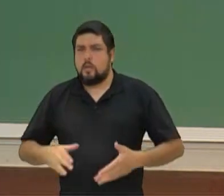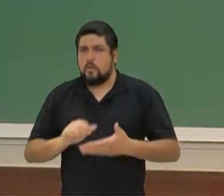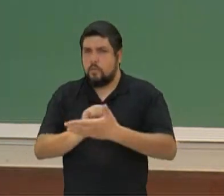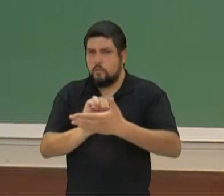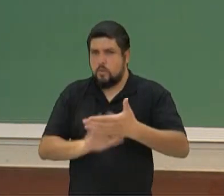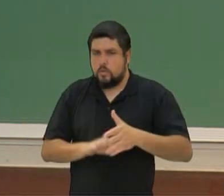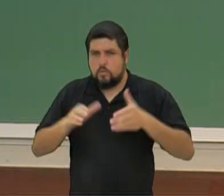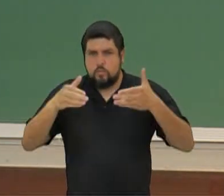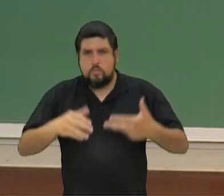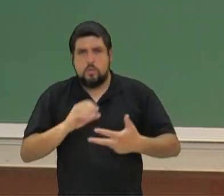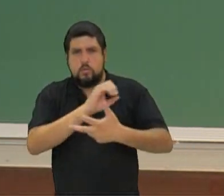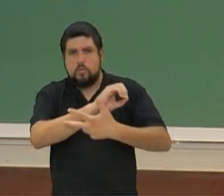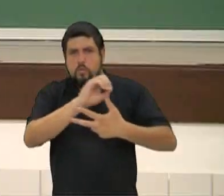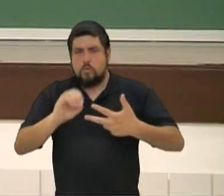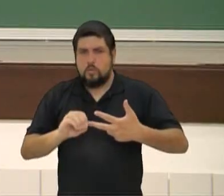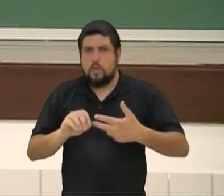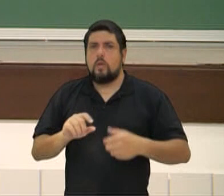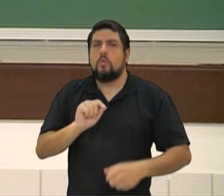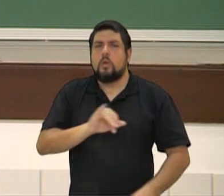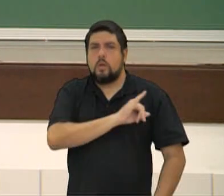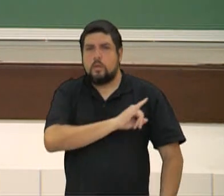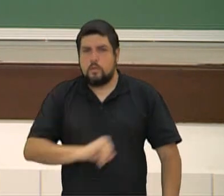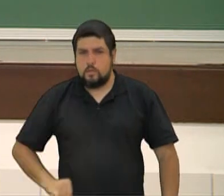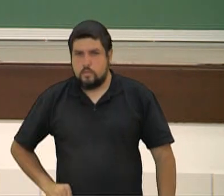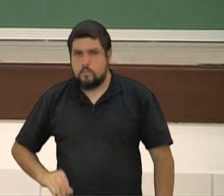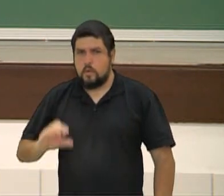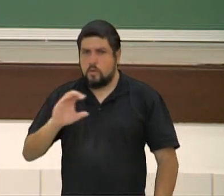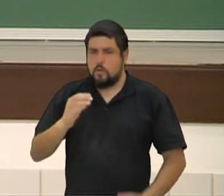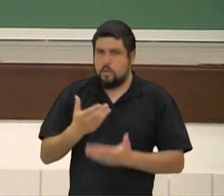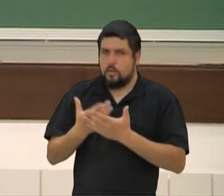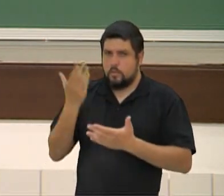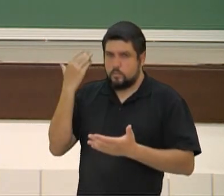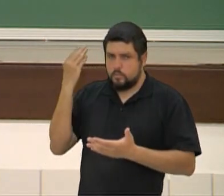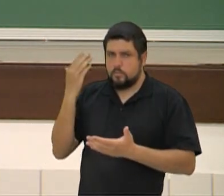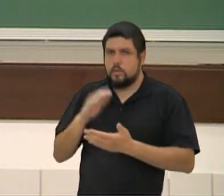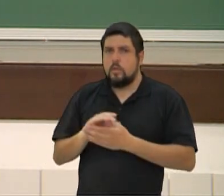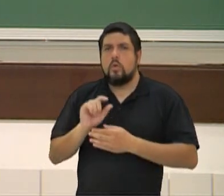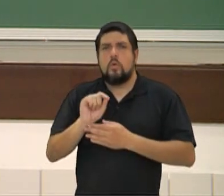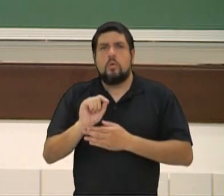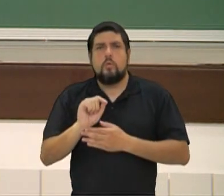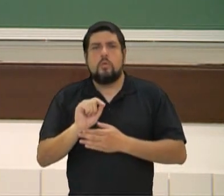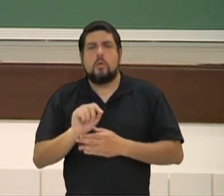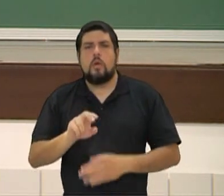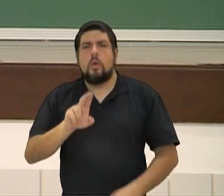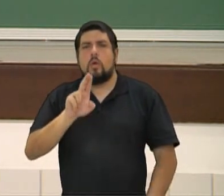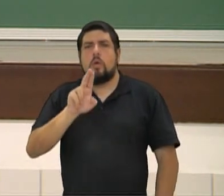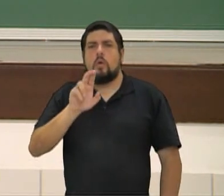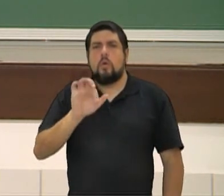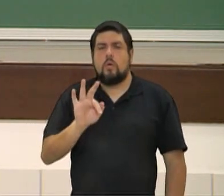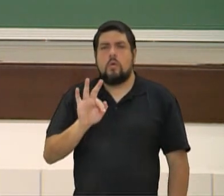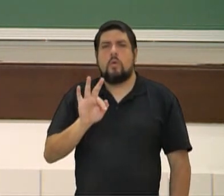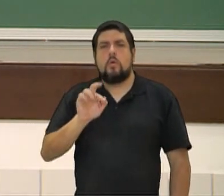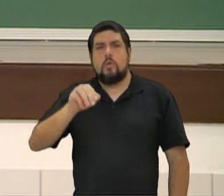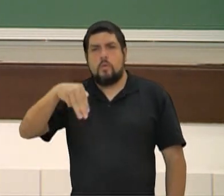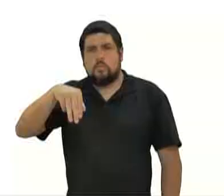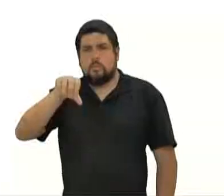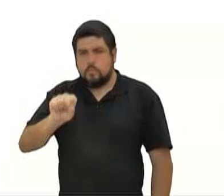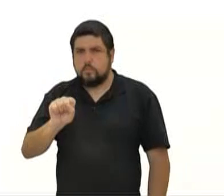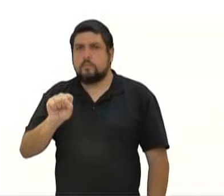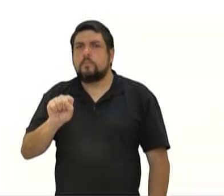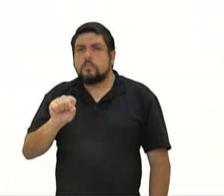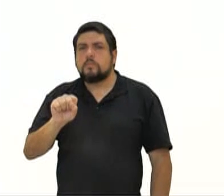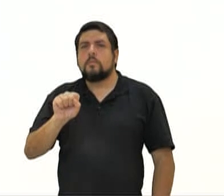passada do Império Carolíngio, uma atividade que o professor Roberto escolheu, essa é Minas, é do Mato Grosso do Sul, Universidade Estadual, retirada do Enem,